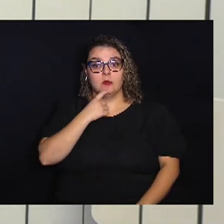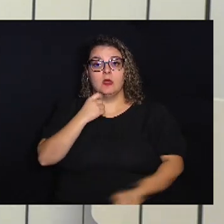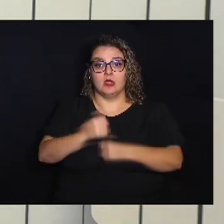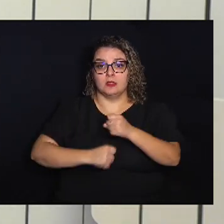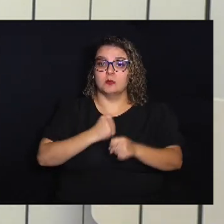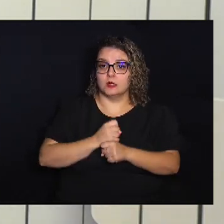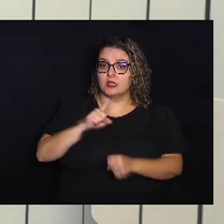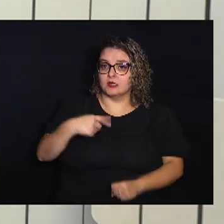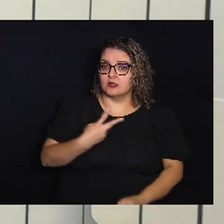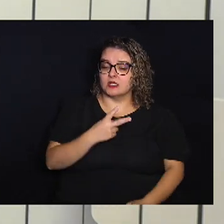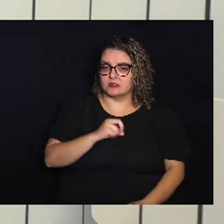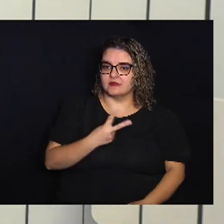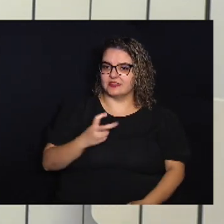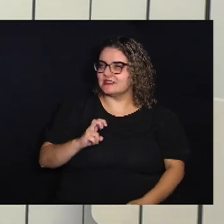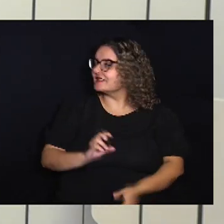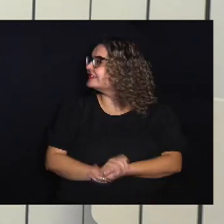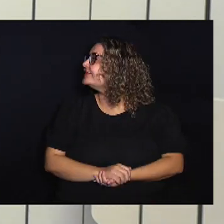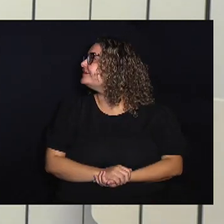vem, 2025